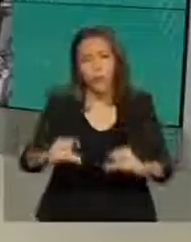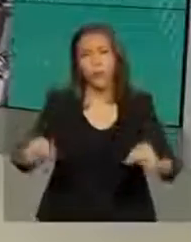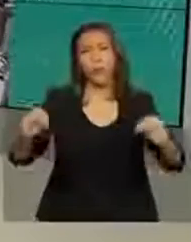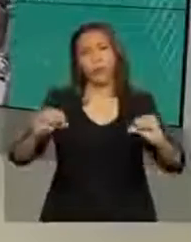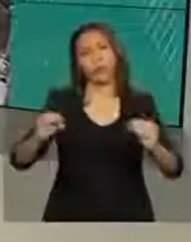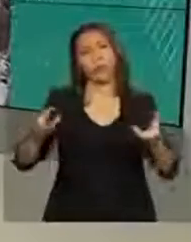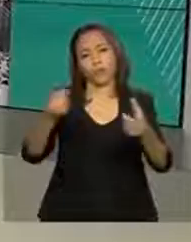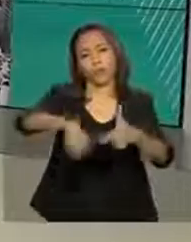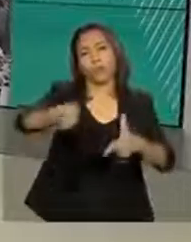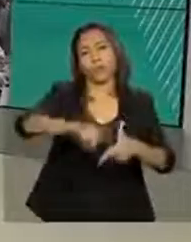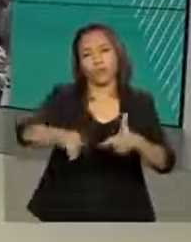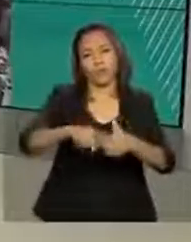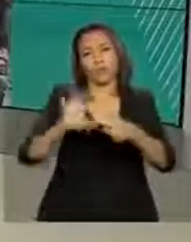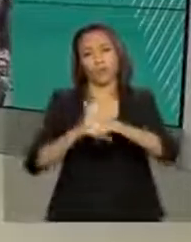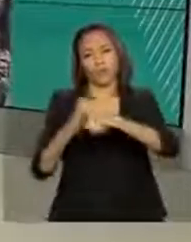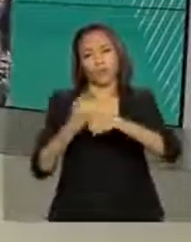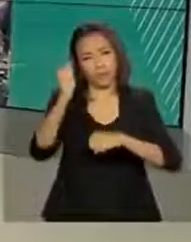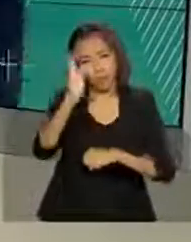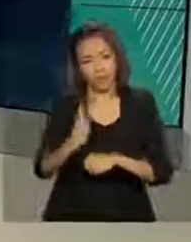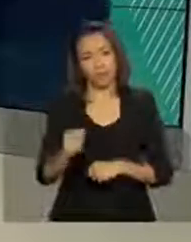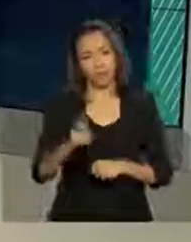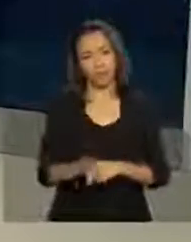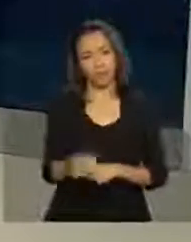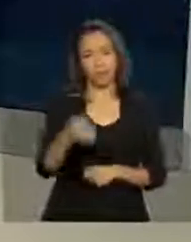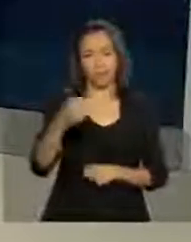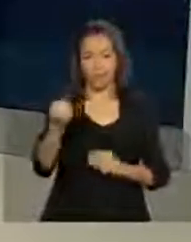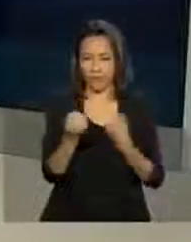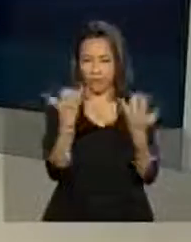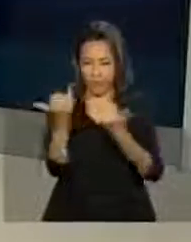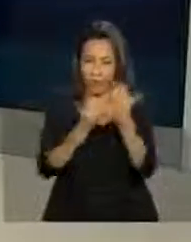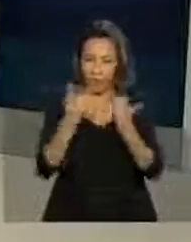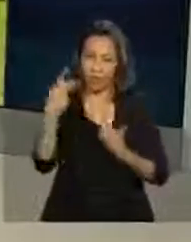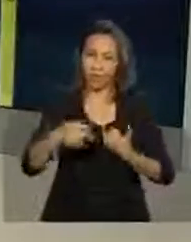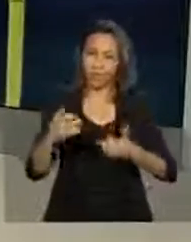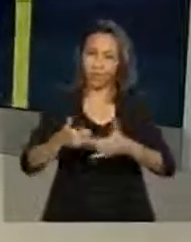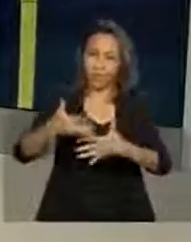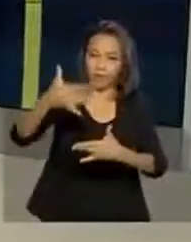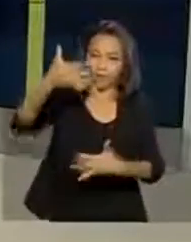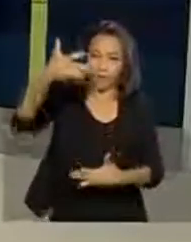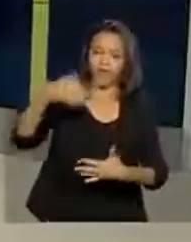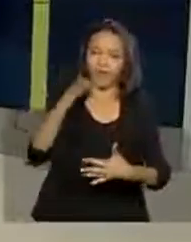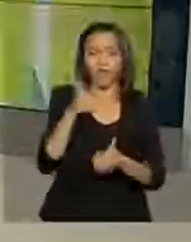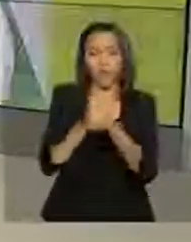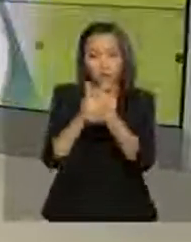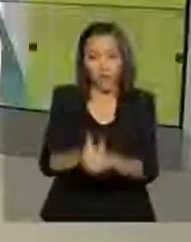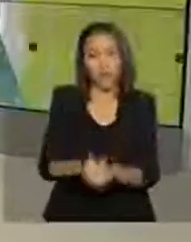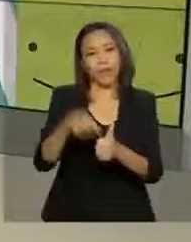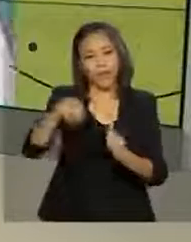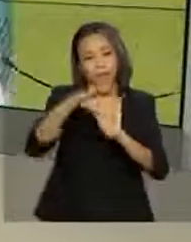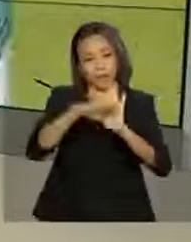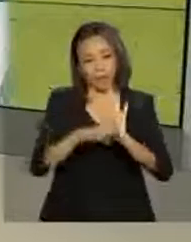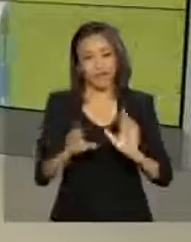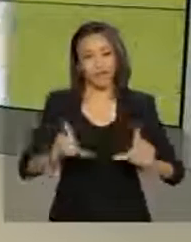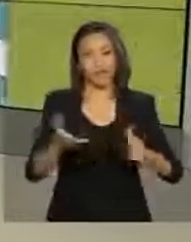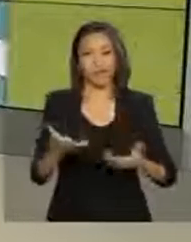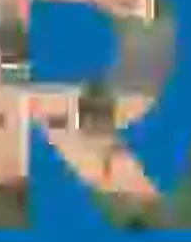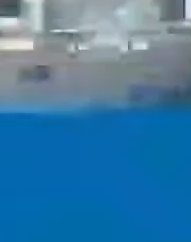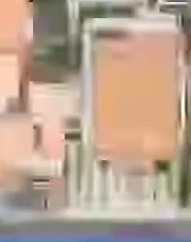coronavírus no país continue bem informado pelas nossas redes sociais e acompanhe também a programação da TV Brasil